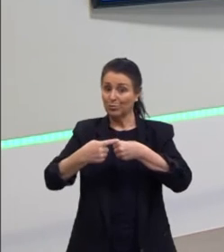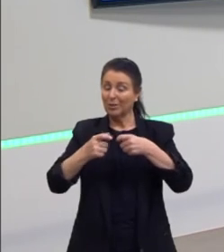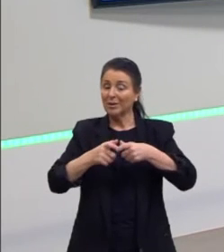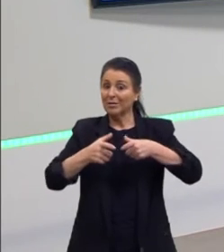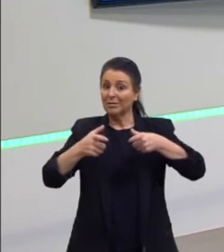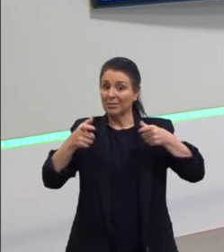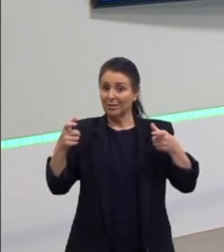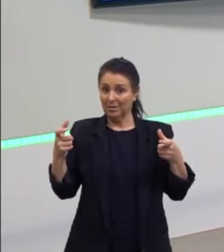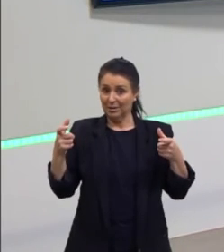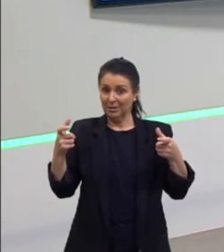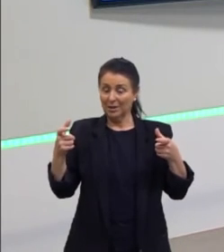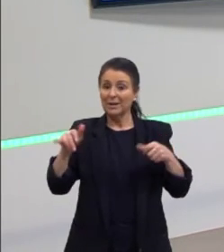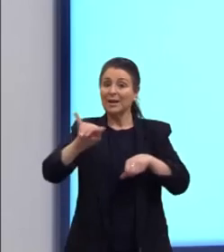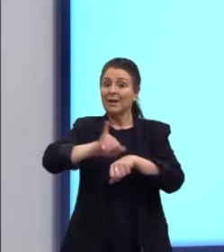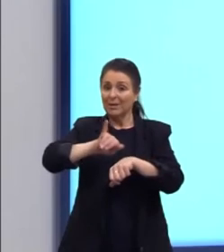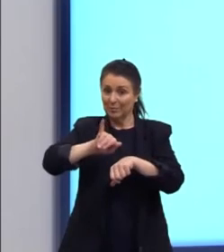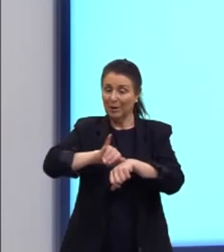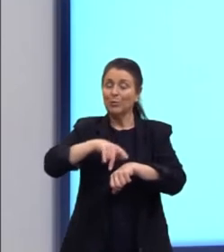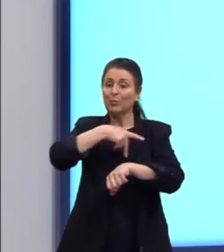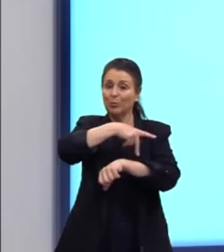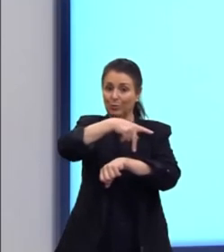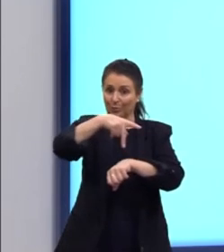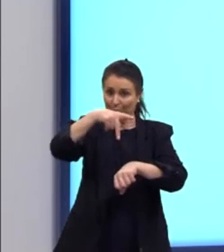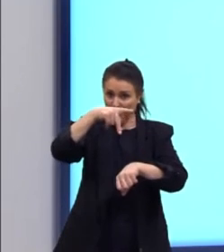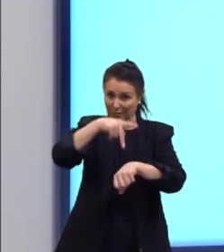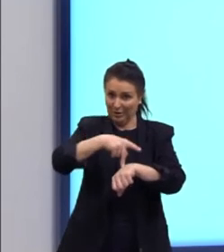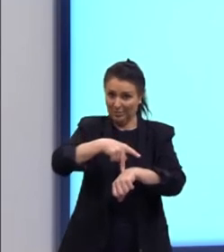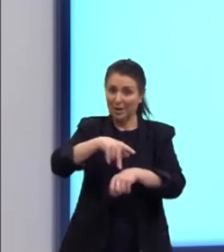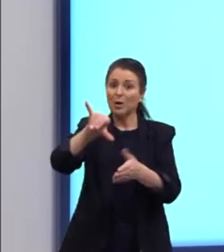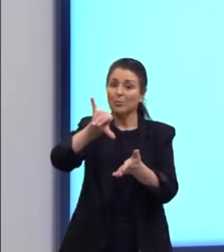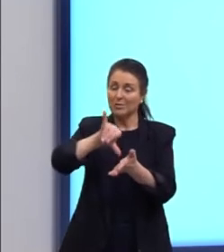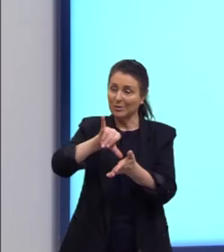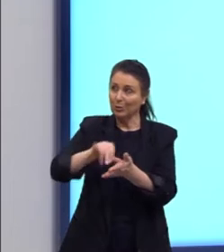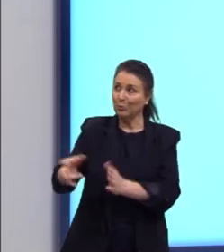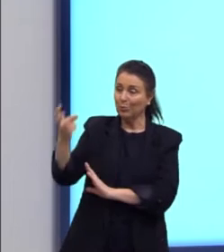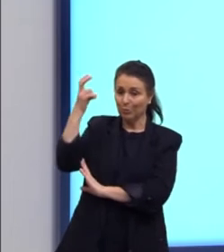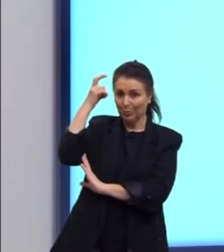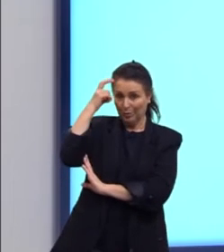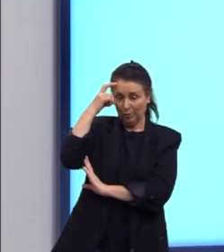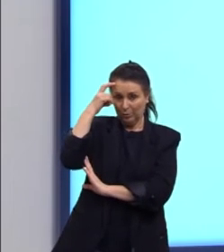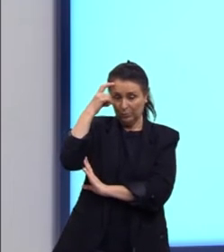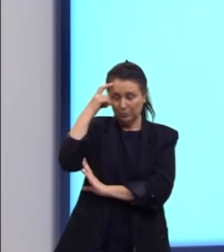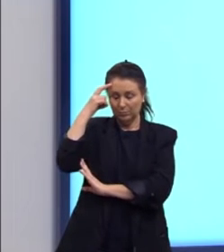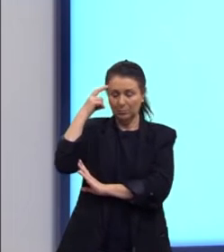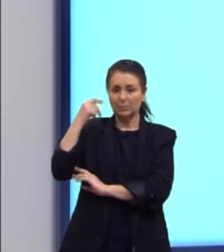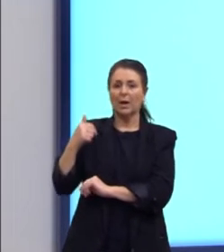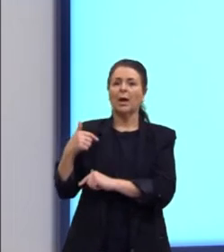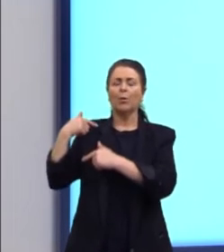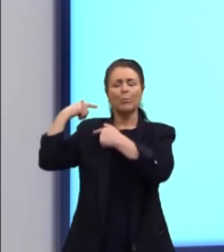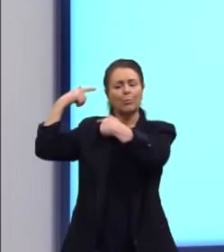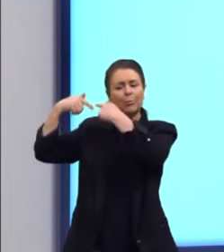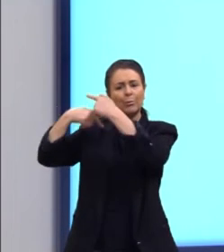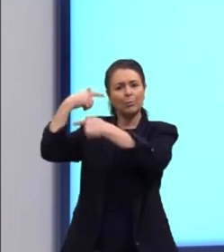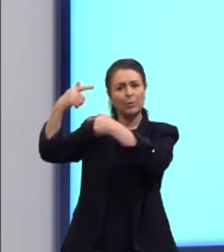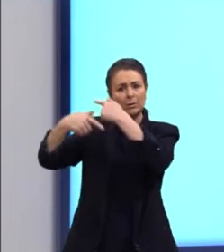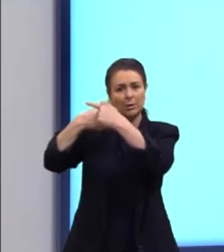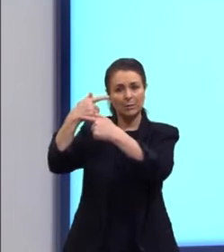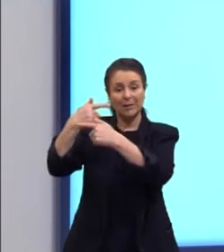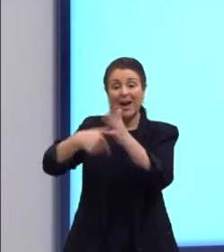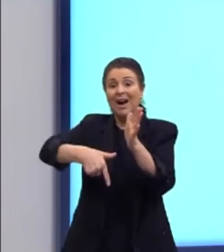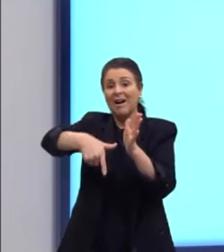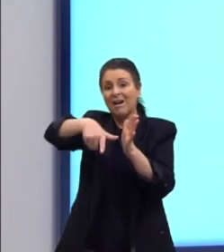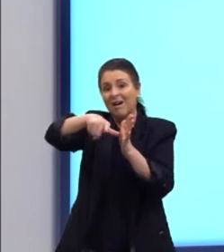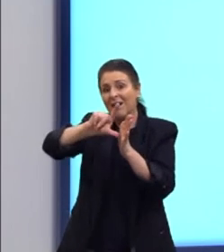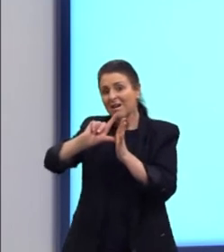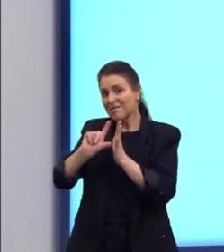da capital americana. Então, centro cultural da capital mexicana. Uma tradição pré-hispânica,